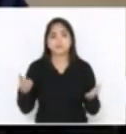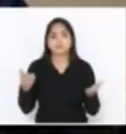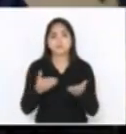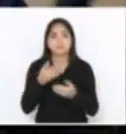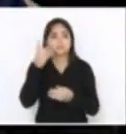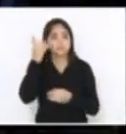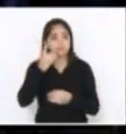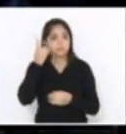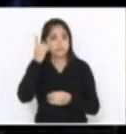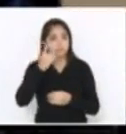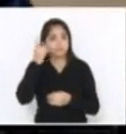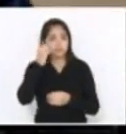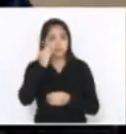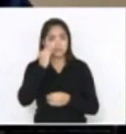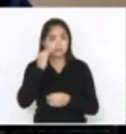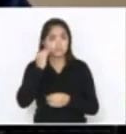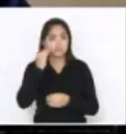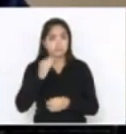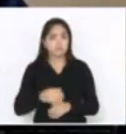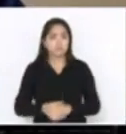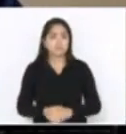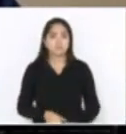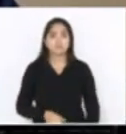deputado Mário Marcomes.